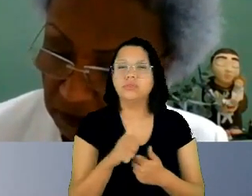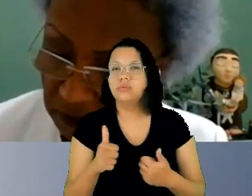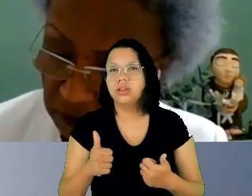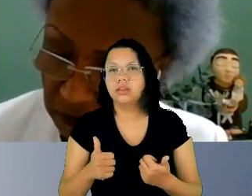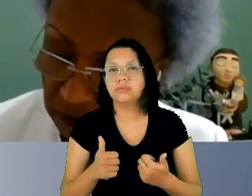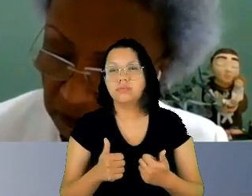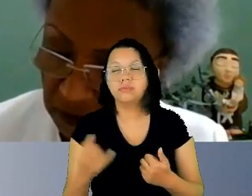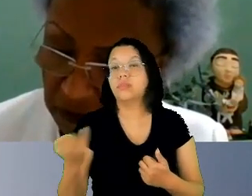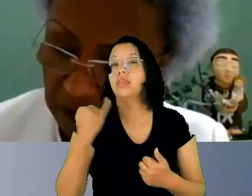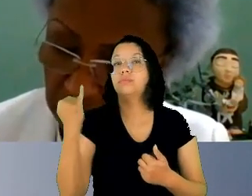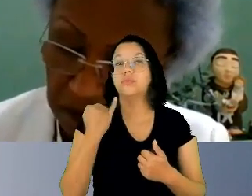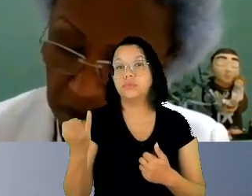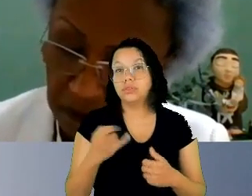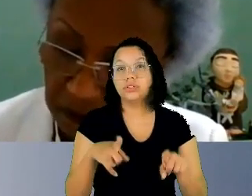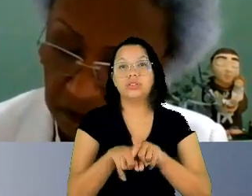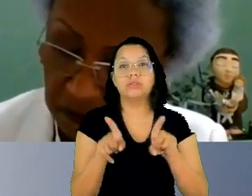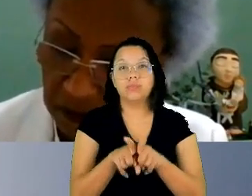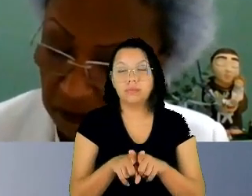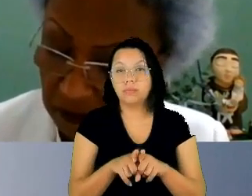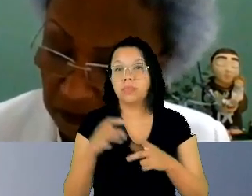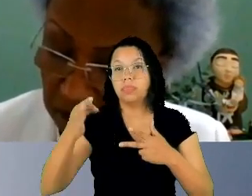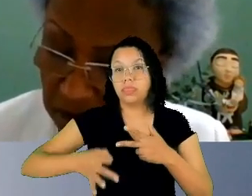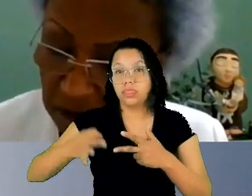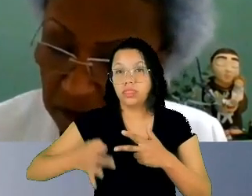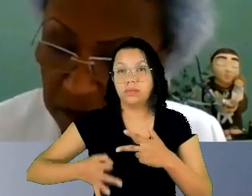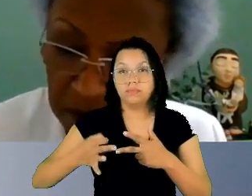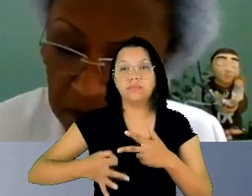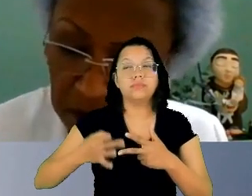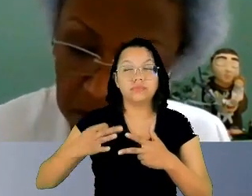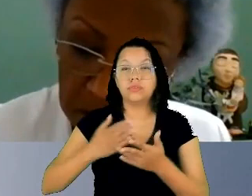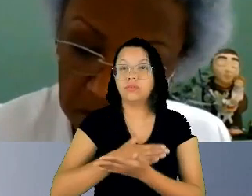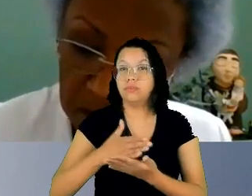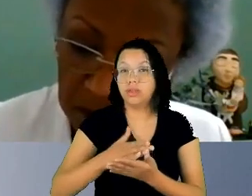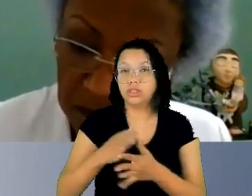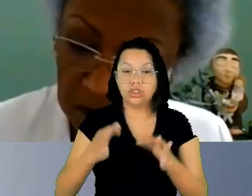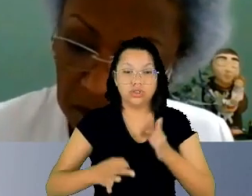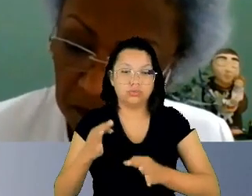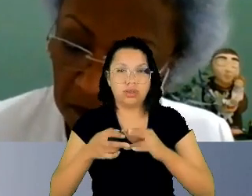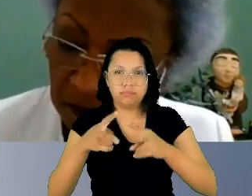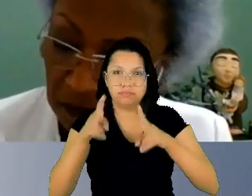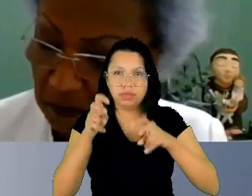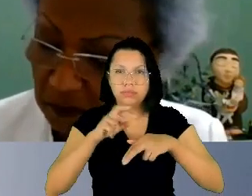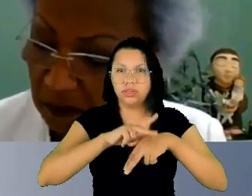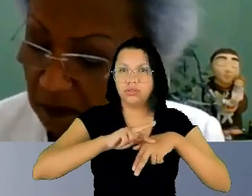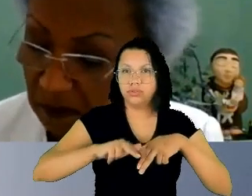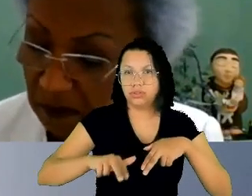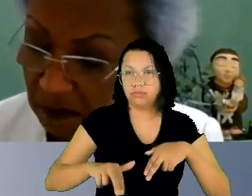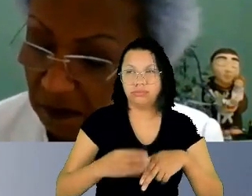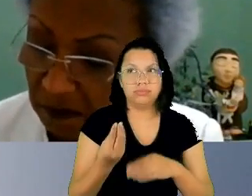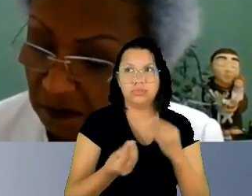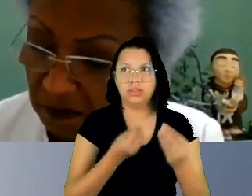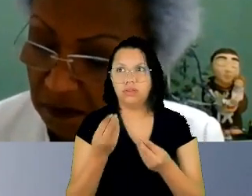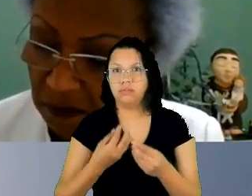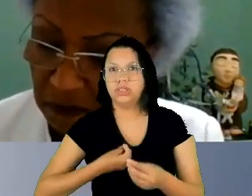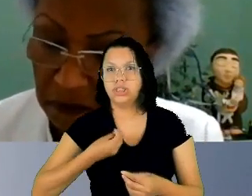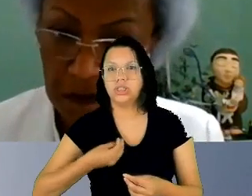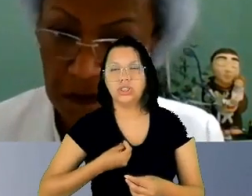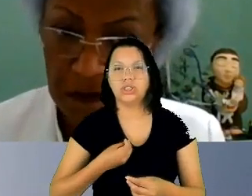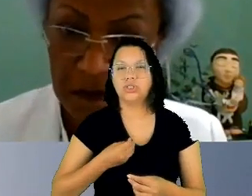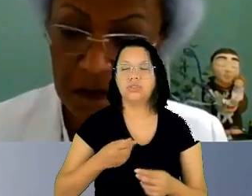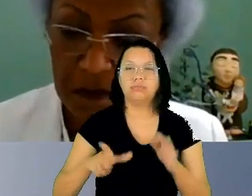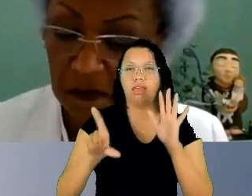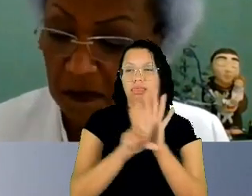poder judiciário passe a julgar com perspectiva de gênero não adianta a existência de um arcabouço legal jurisprudencial nacional